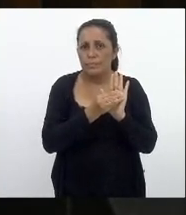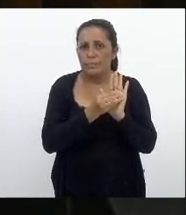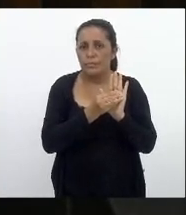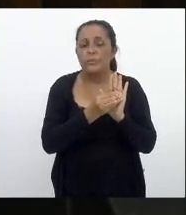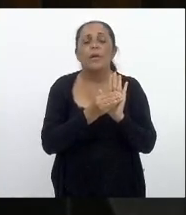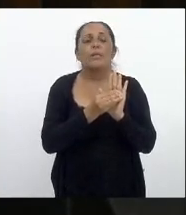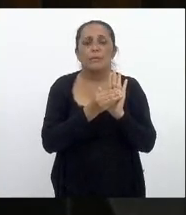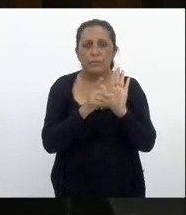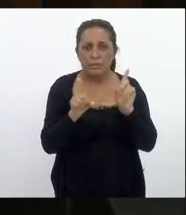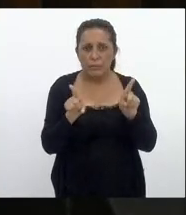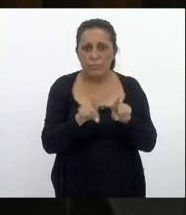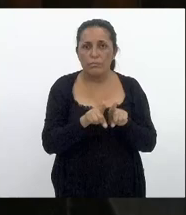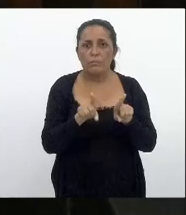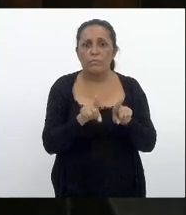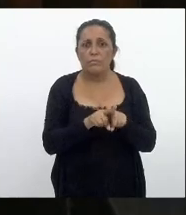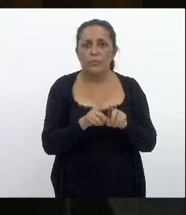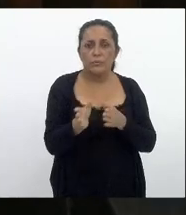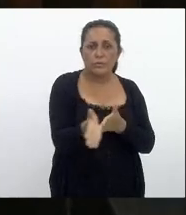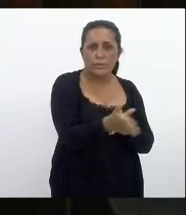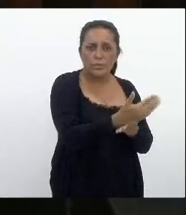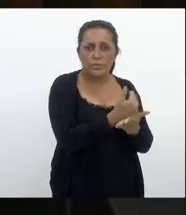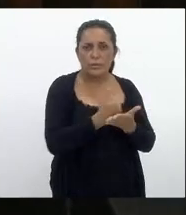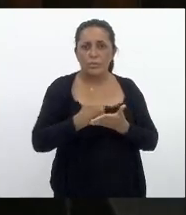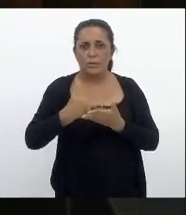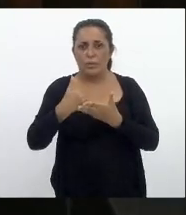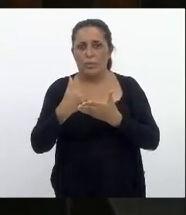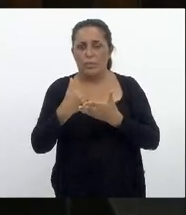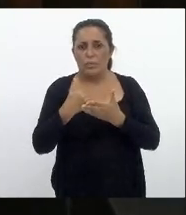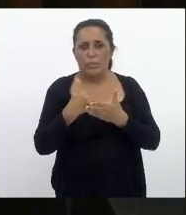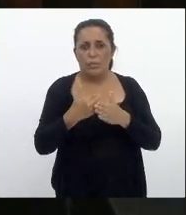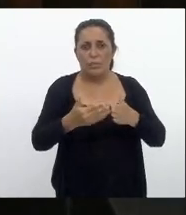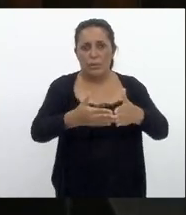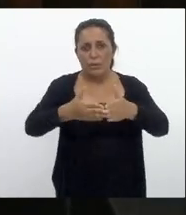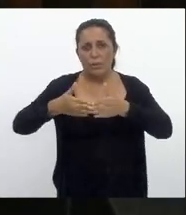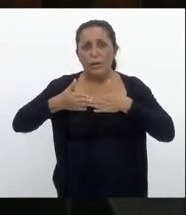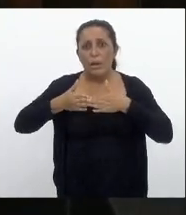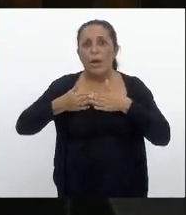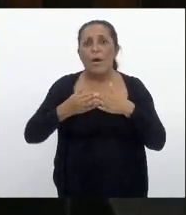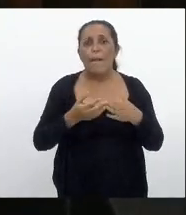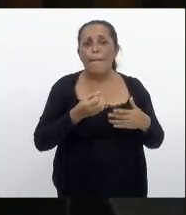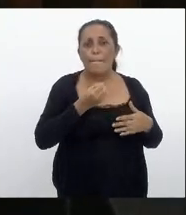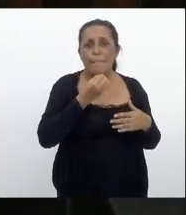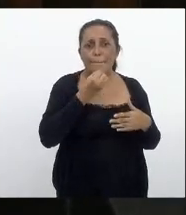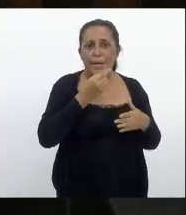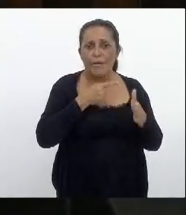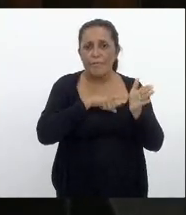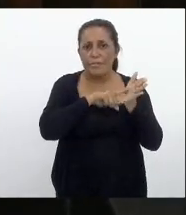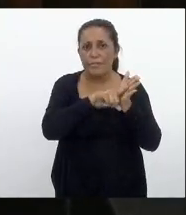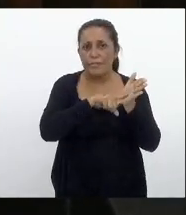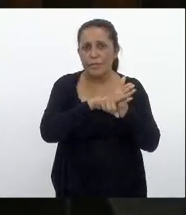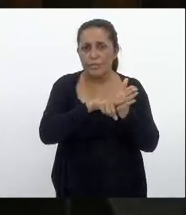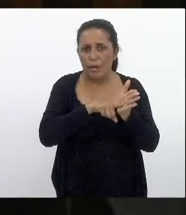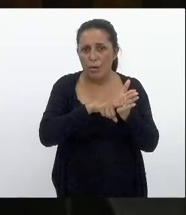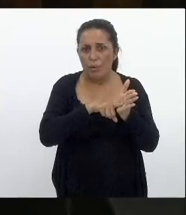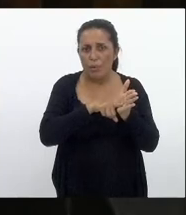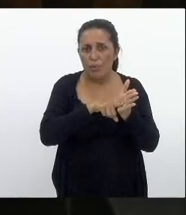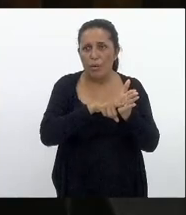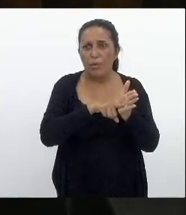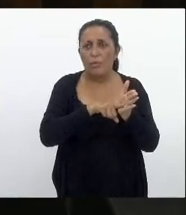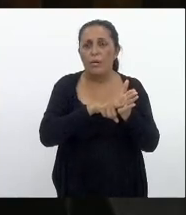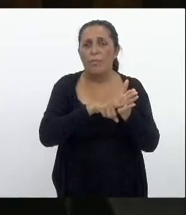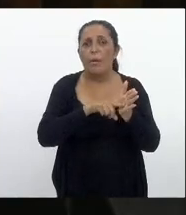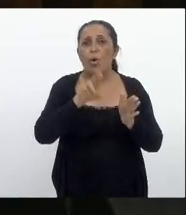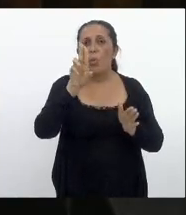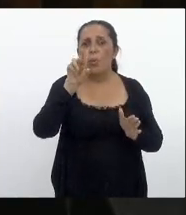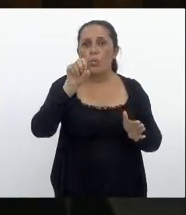de arrecadação que foi feito desse benefício fiscal que foram criados para os usineiros o estado